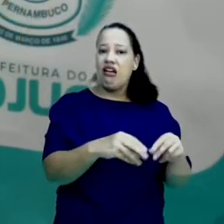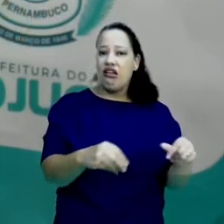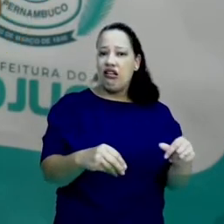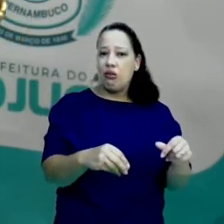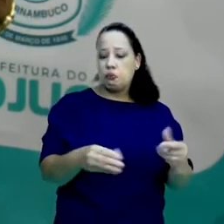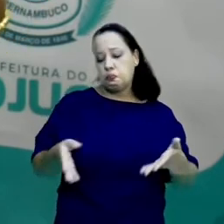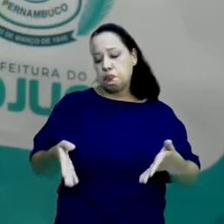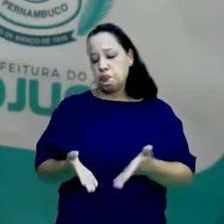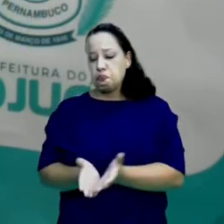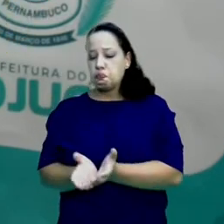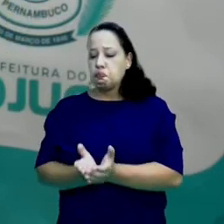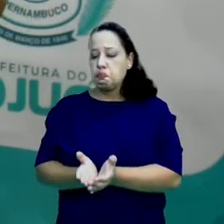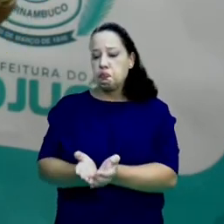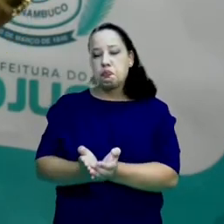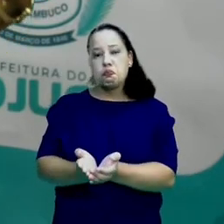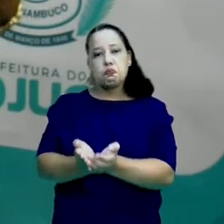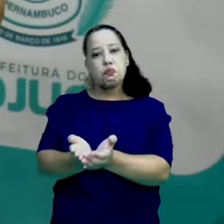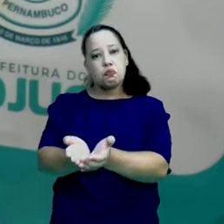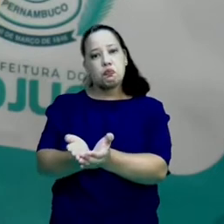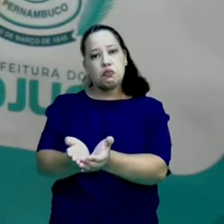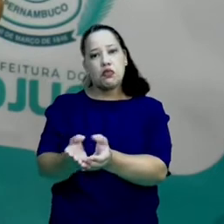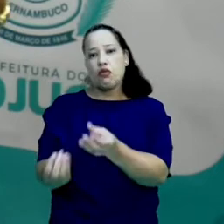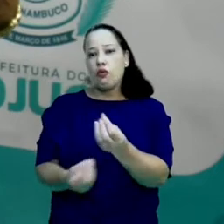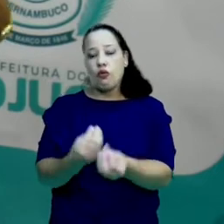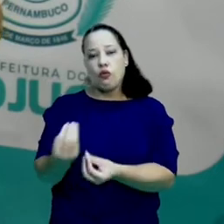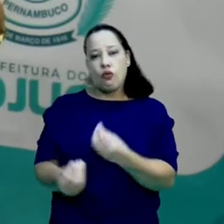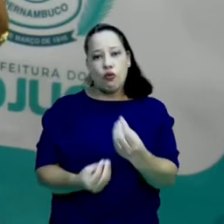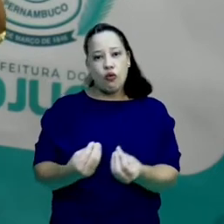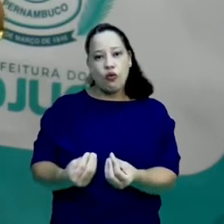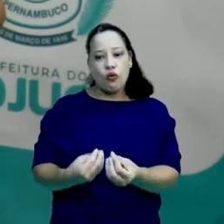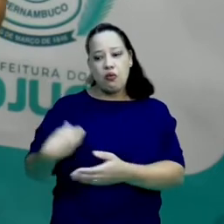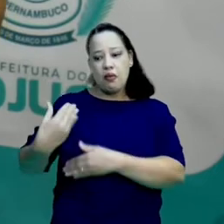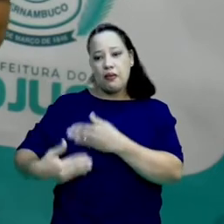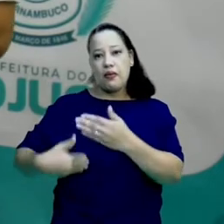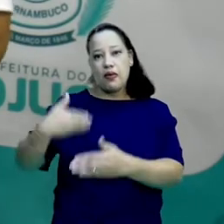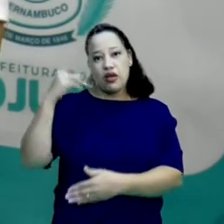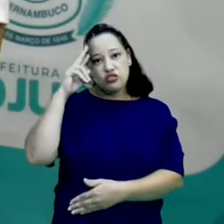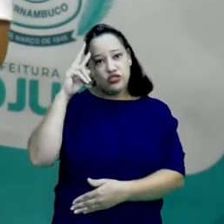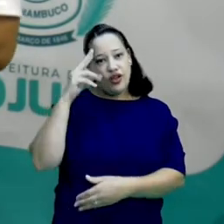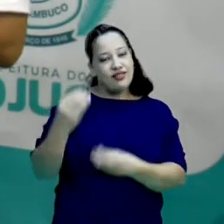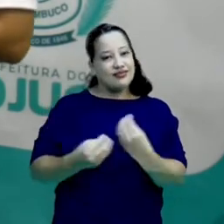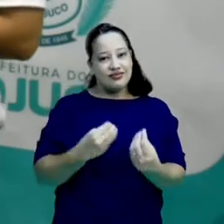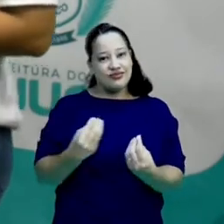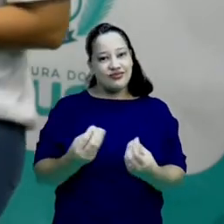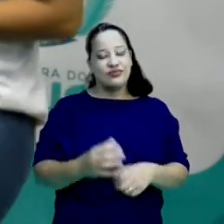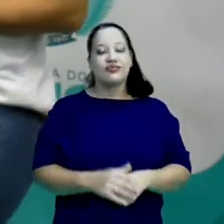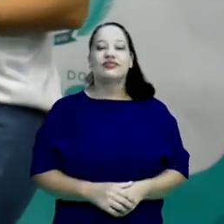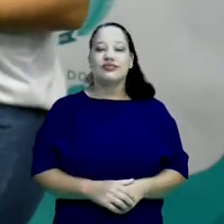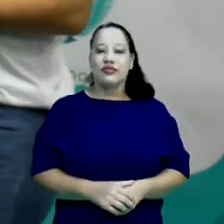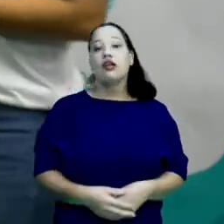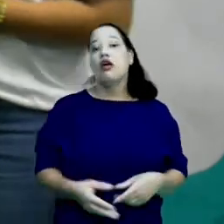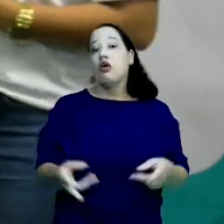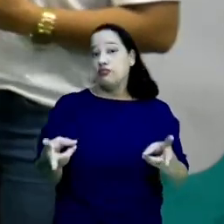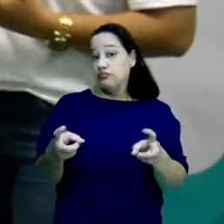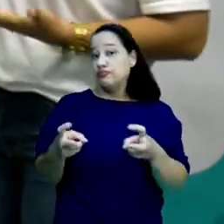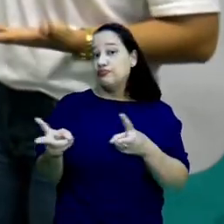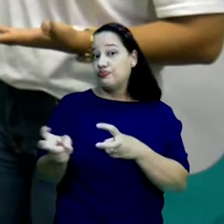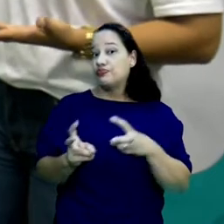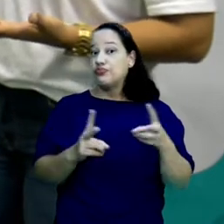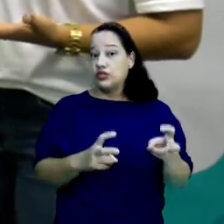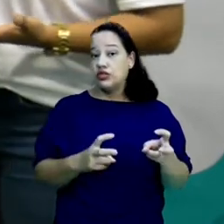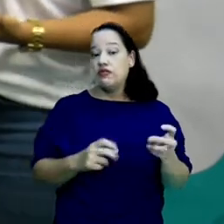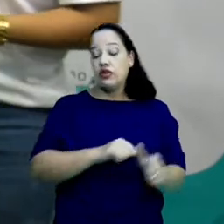vias marítimas? Como é que aconteceu todo esse processo histórico? Pernambuco. Iremos identificar as